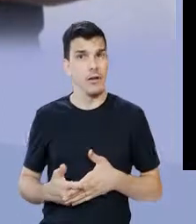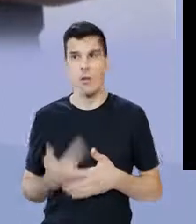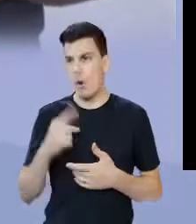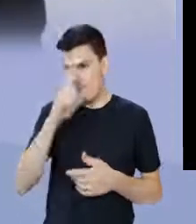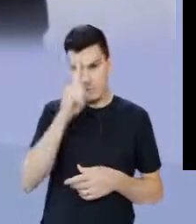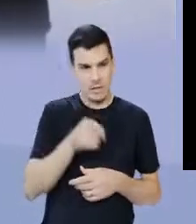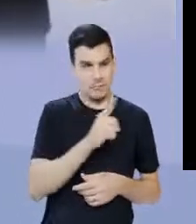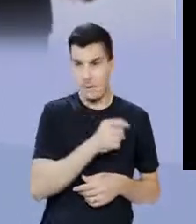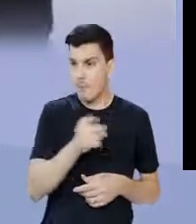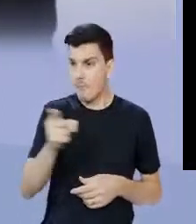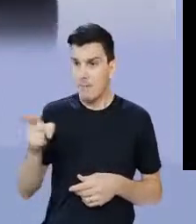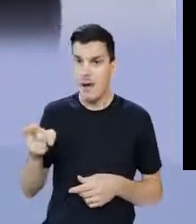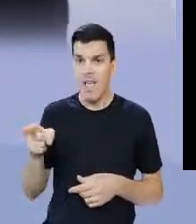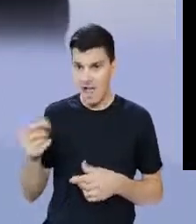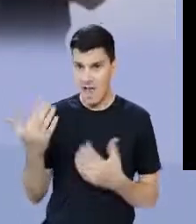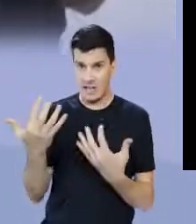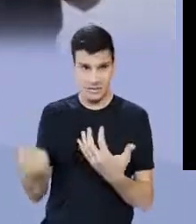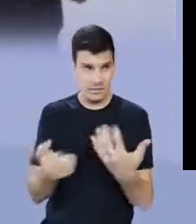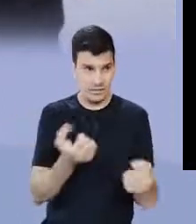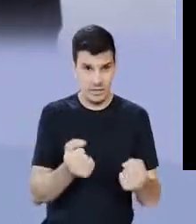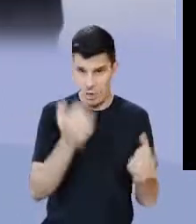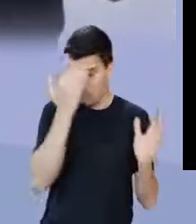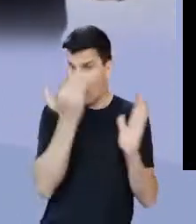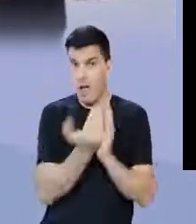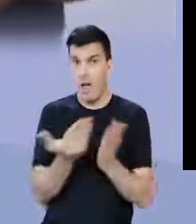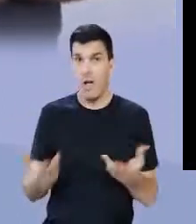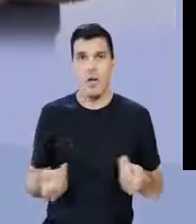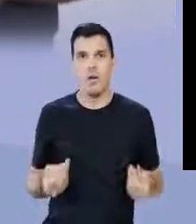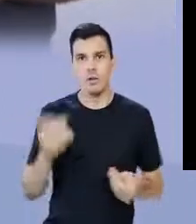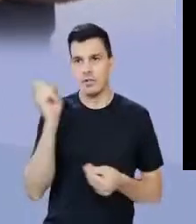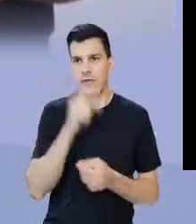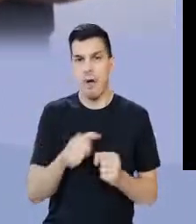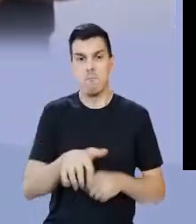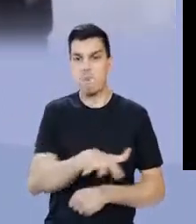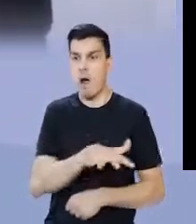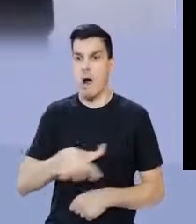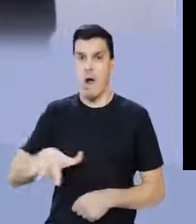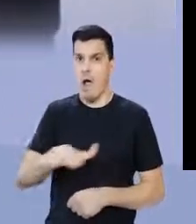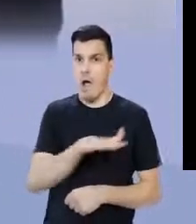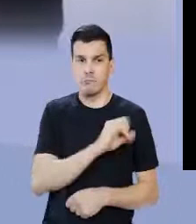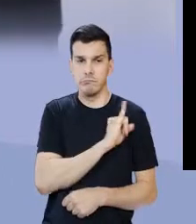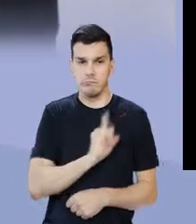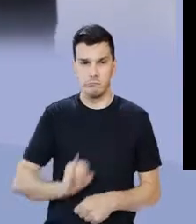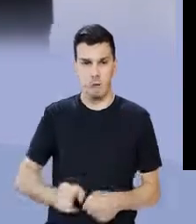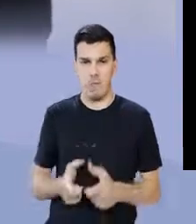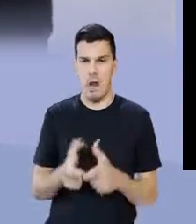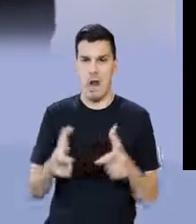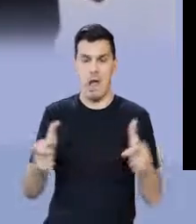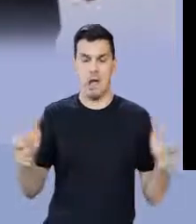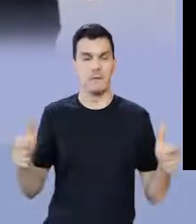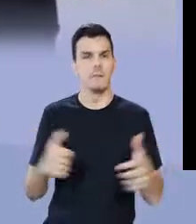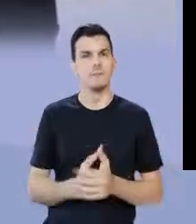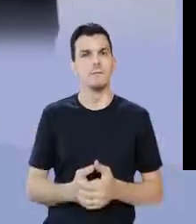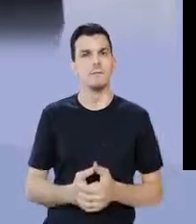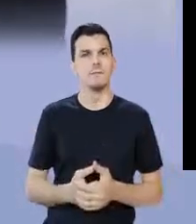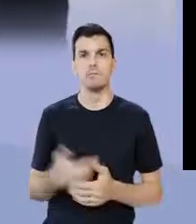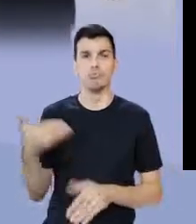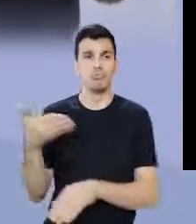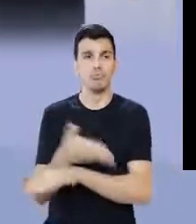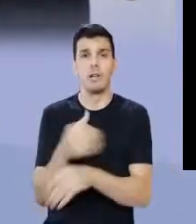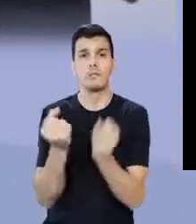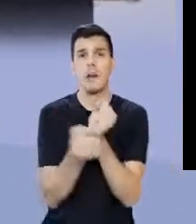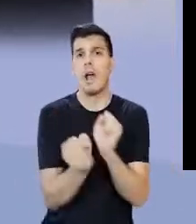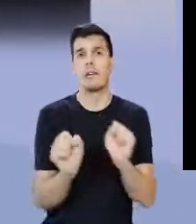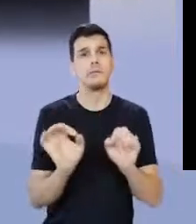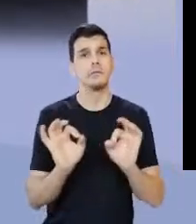consigo vai dar uma ordem e saber se essa ordem realmente foi cumprida ou não, é muito grande o Império, é gigante, parou